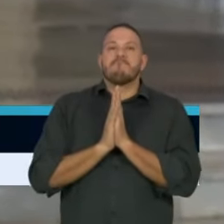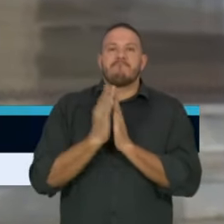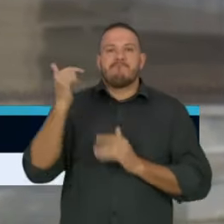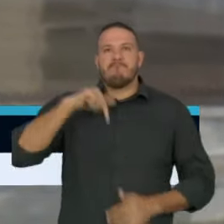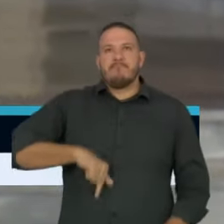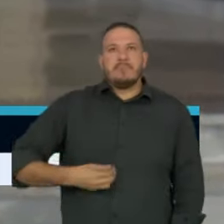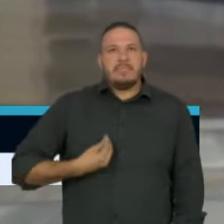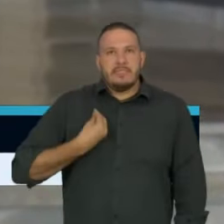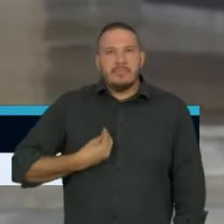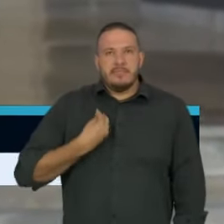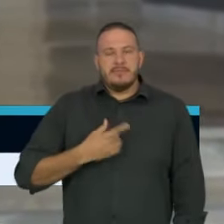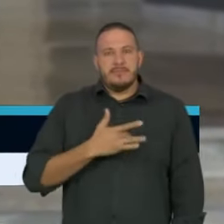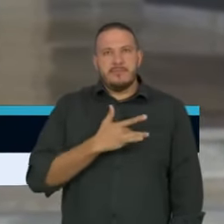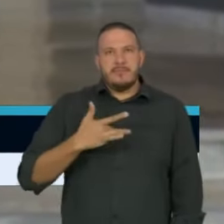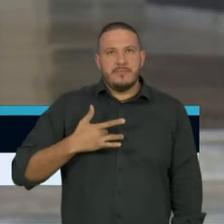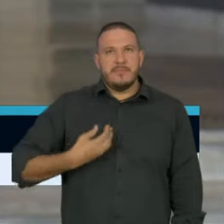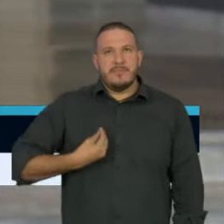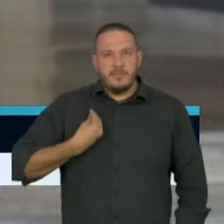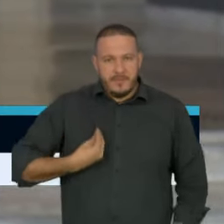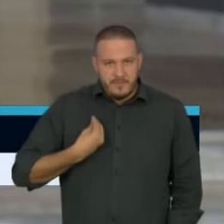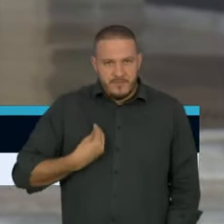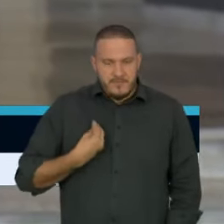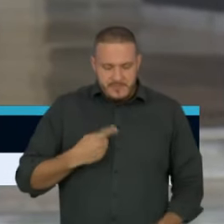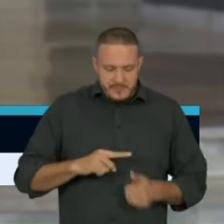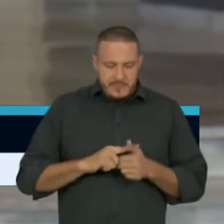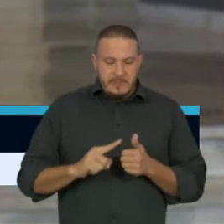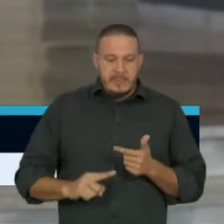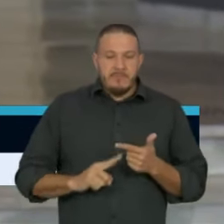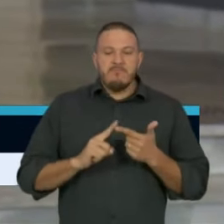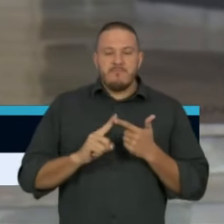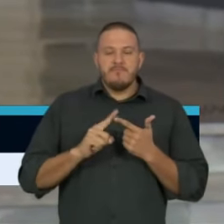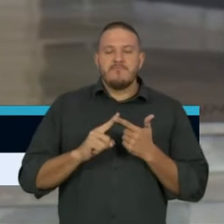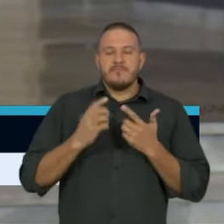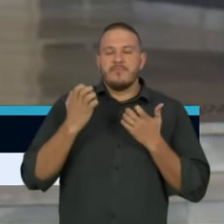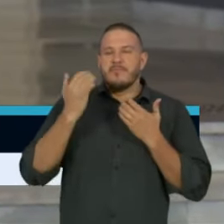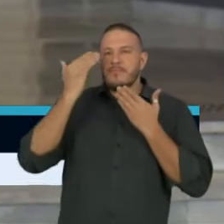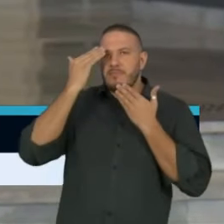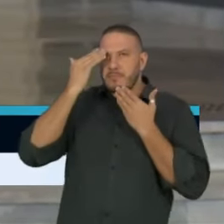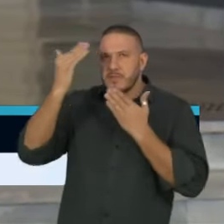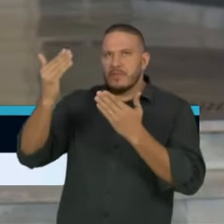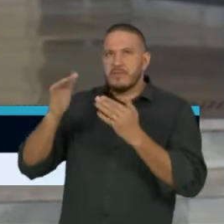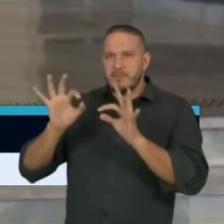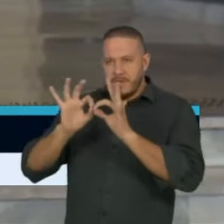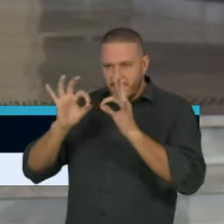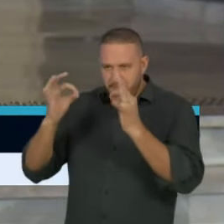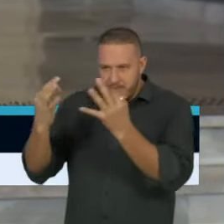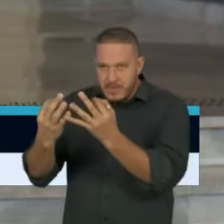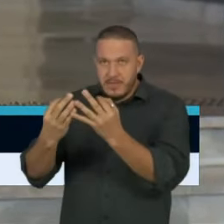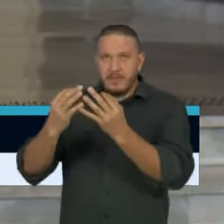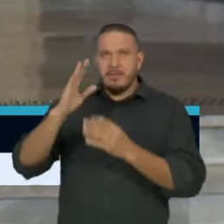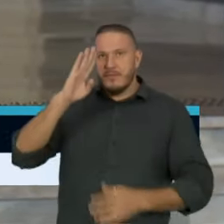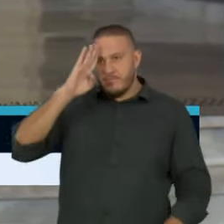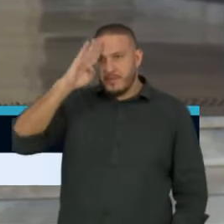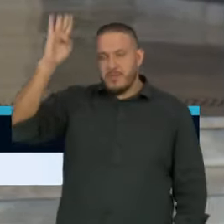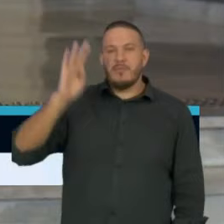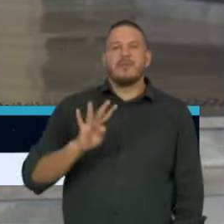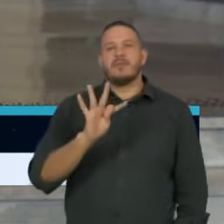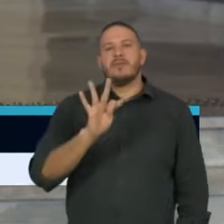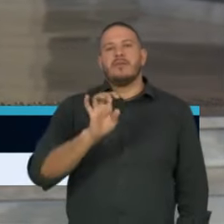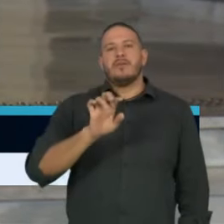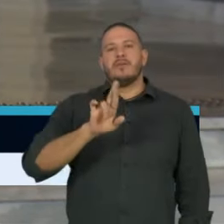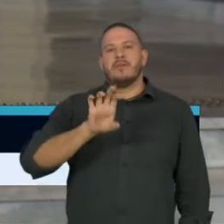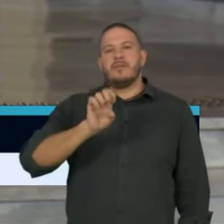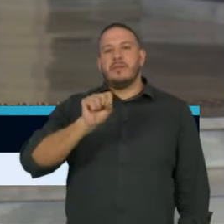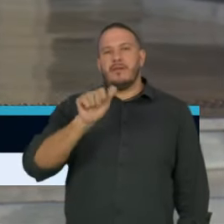aqui vivo. Segundo, a minha família, especialmente a Tereza, meus